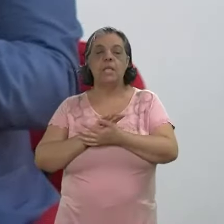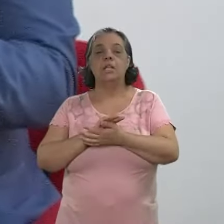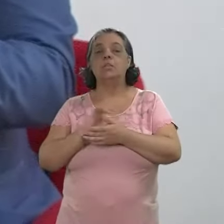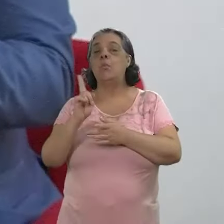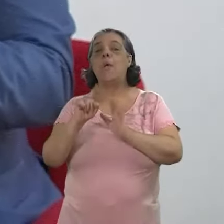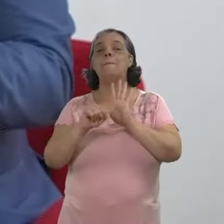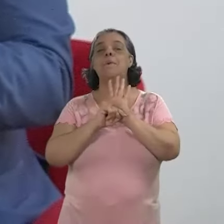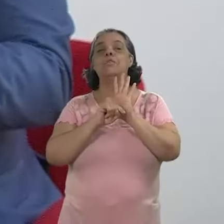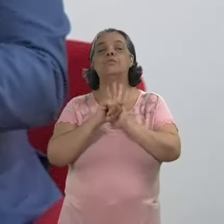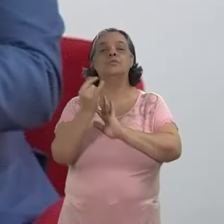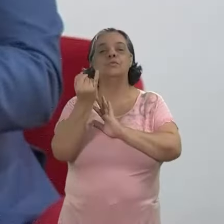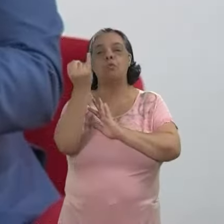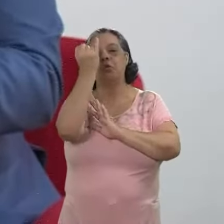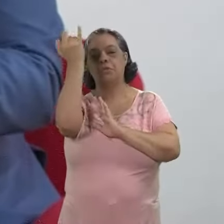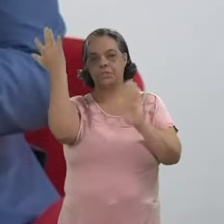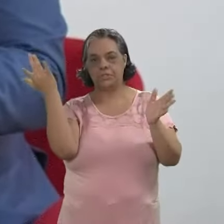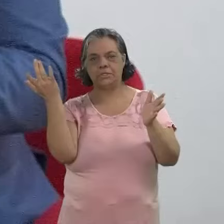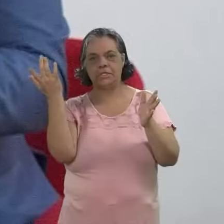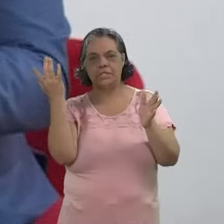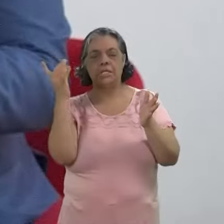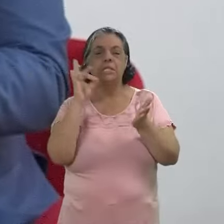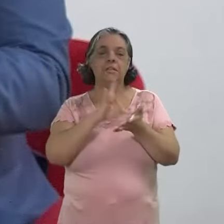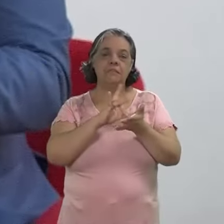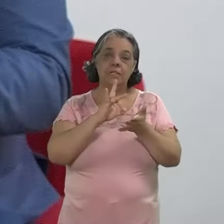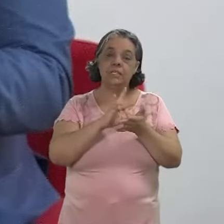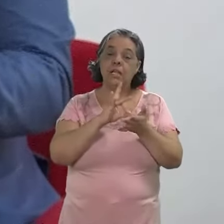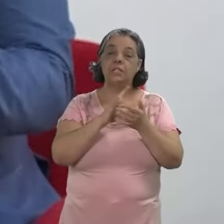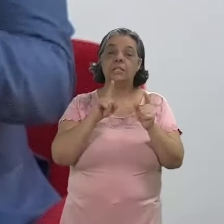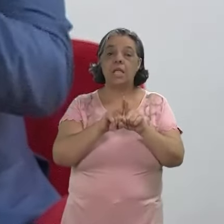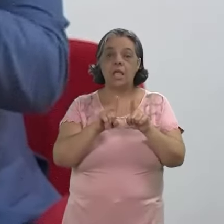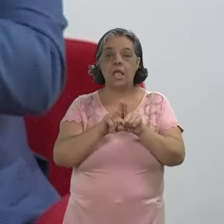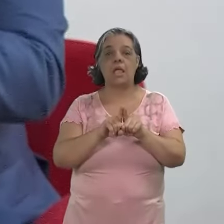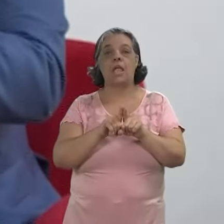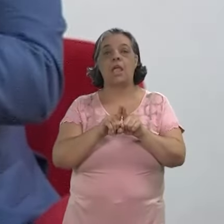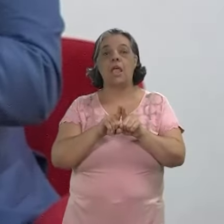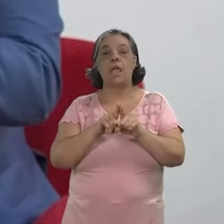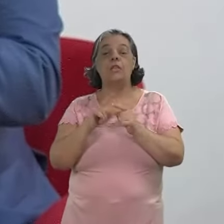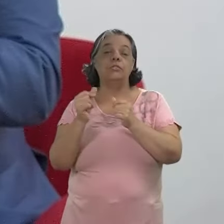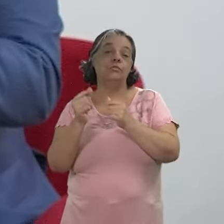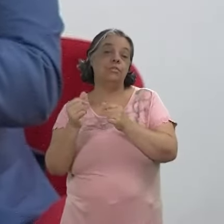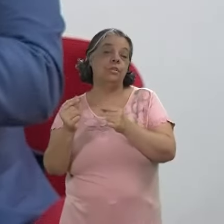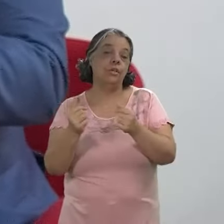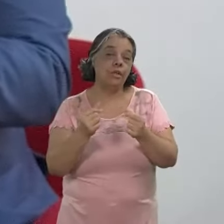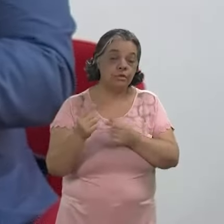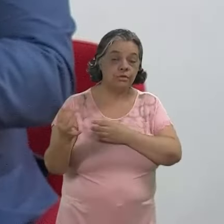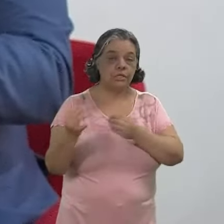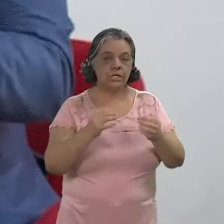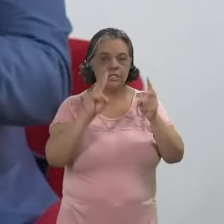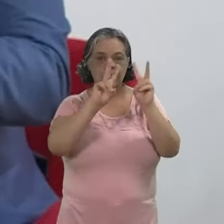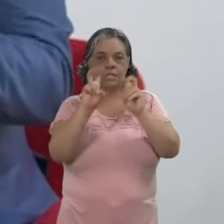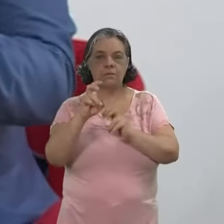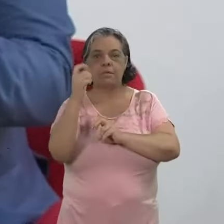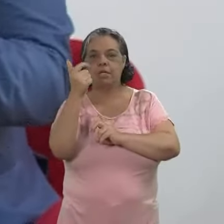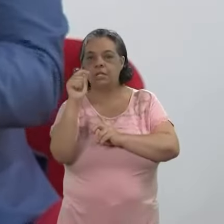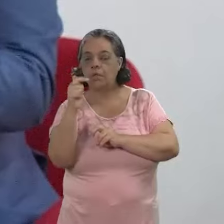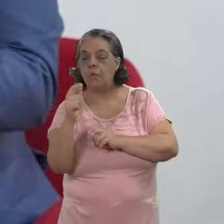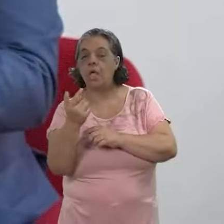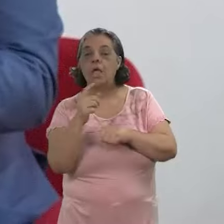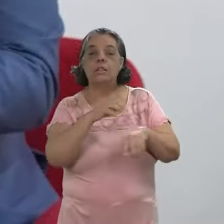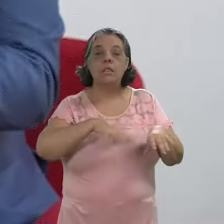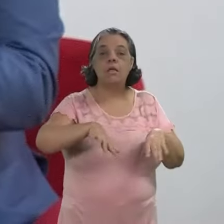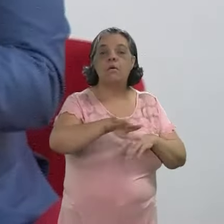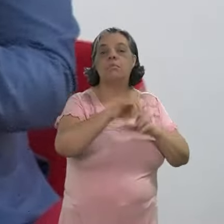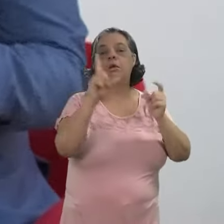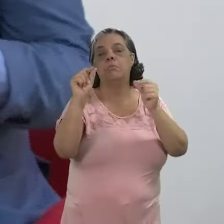menos importante tecnicamente, na verdade, é alternativo em relação à hegemonia capitalista, você trazia temas que não eram do